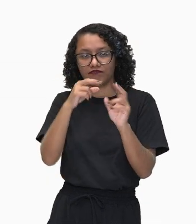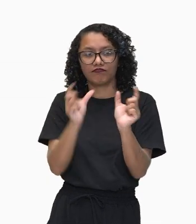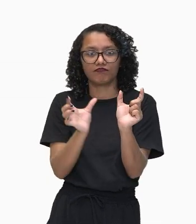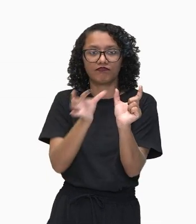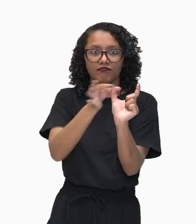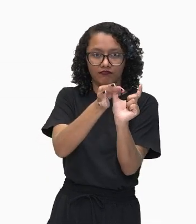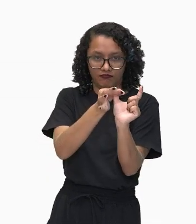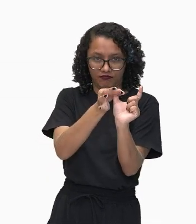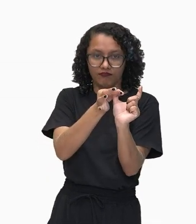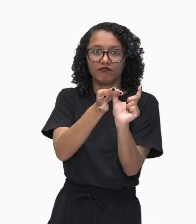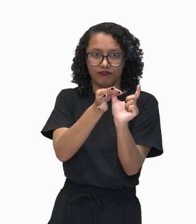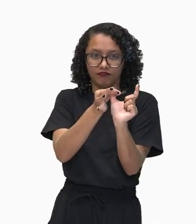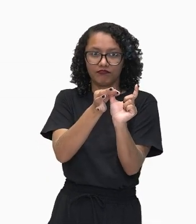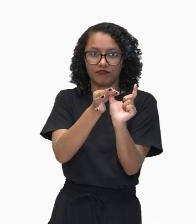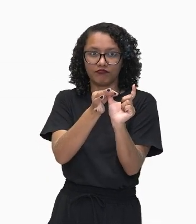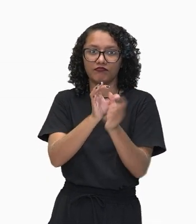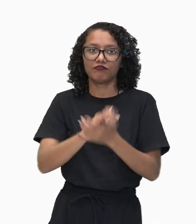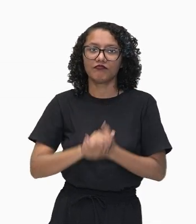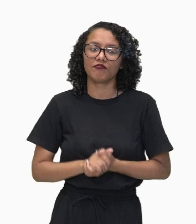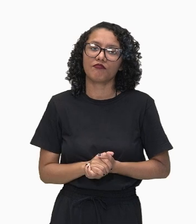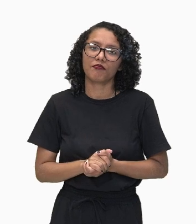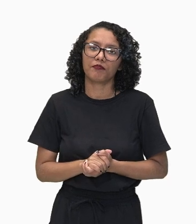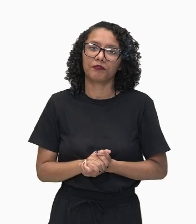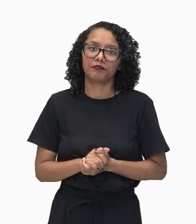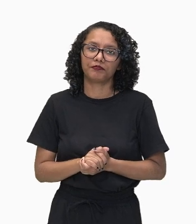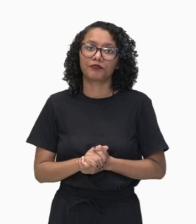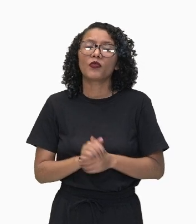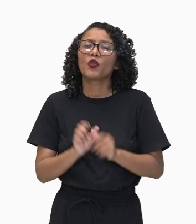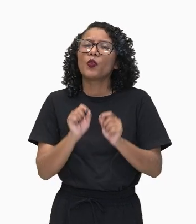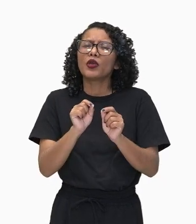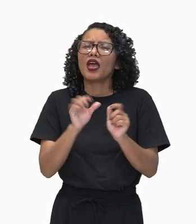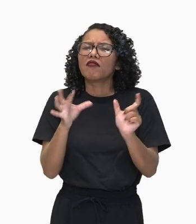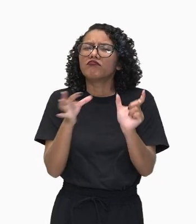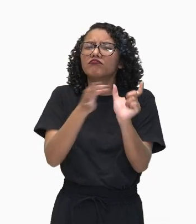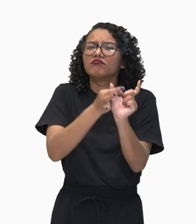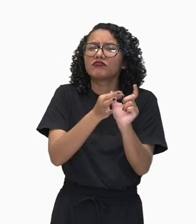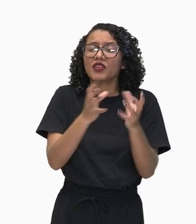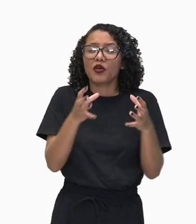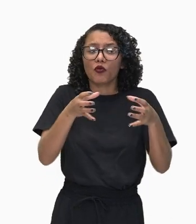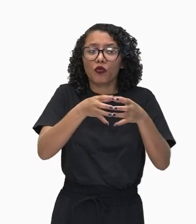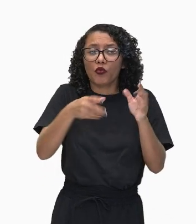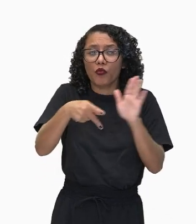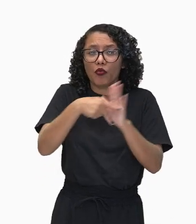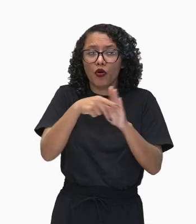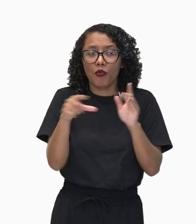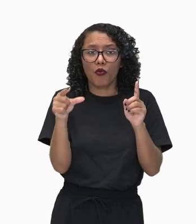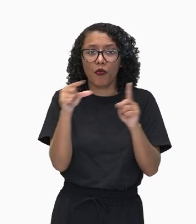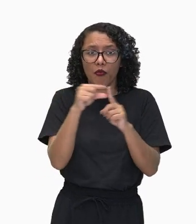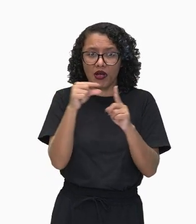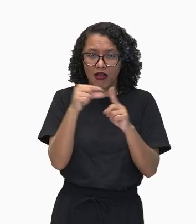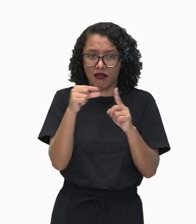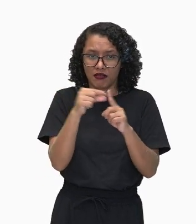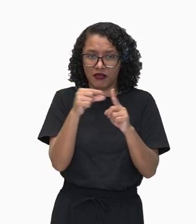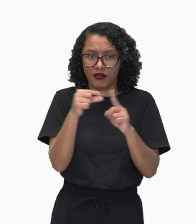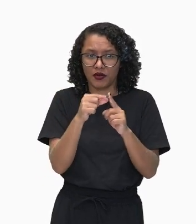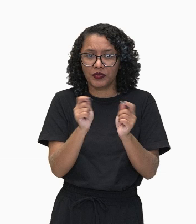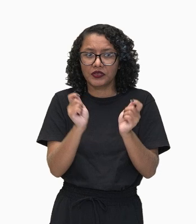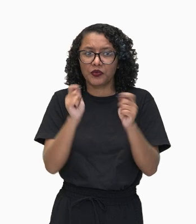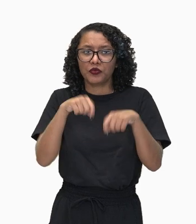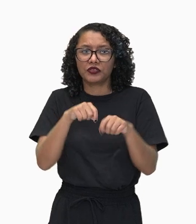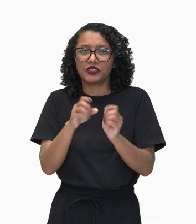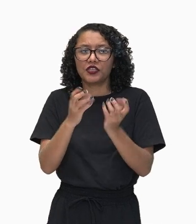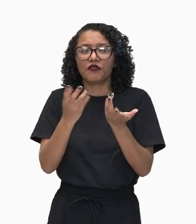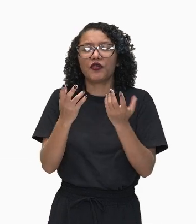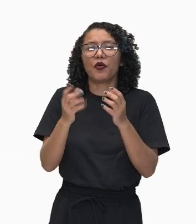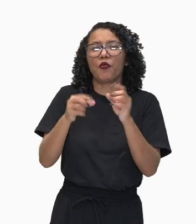como conectivo, como síndeto, é uma classe de palavras que serve para a ligação entre elementos de uma mesma sentença.